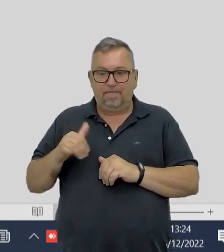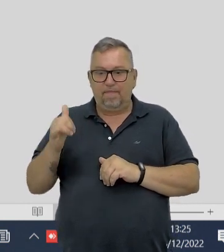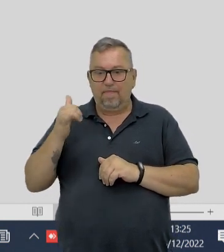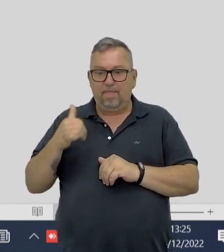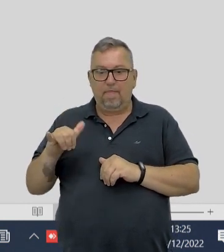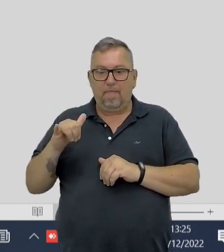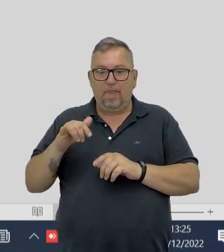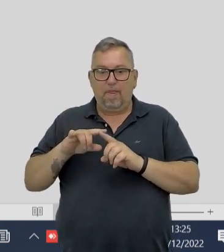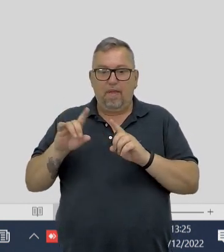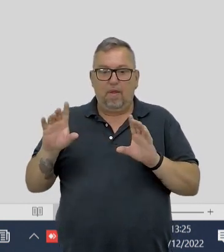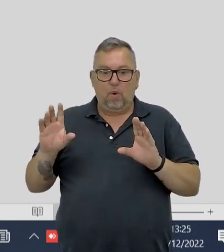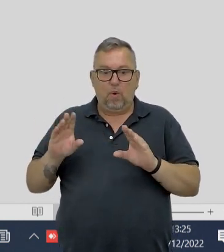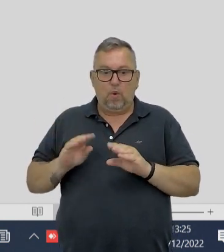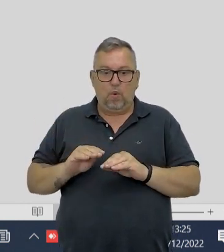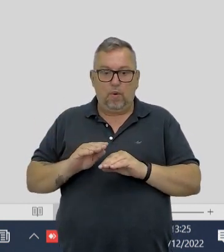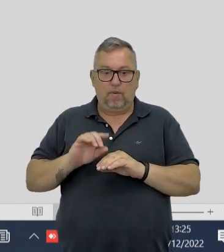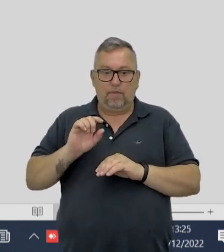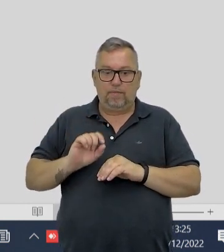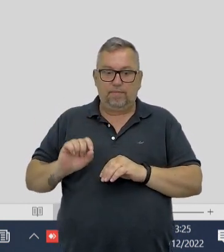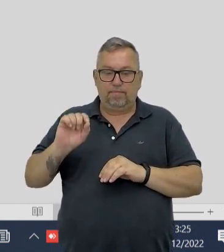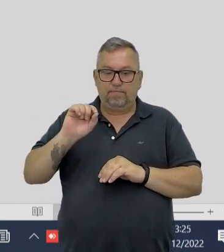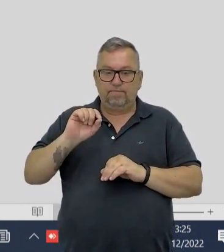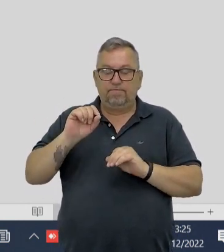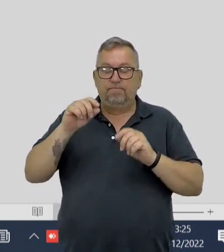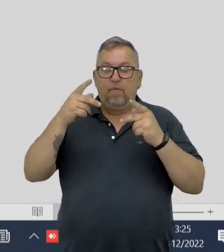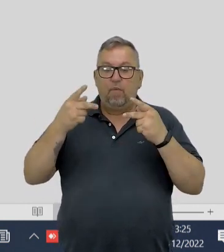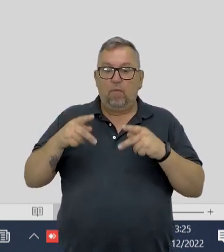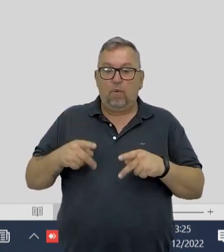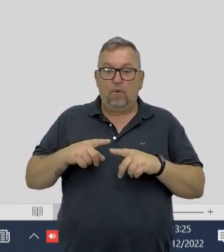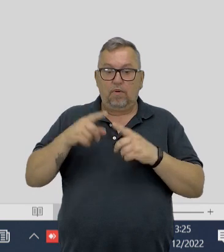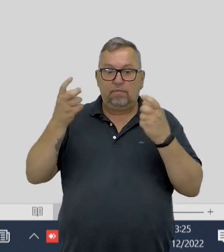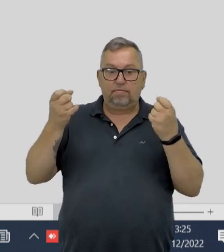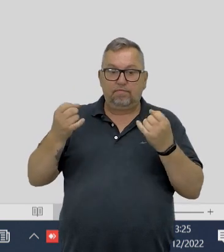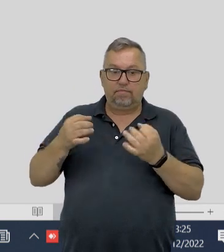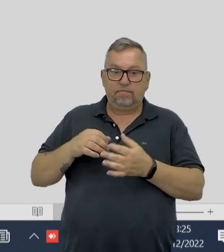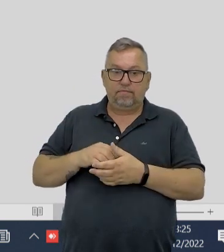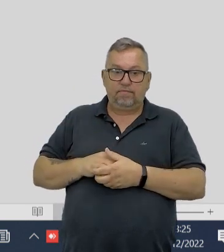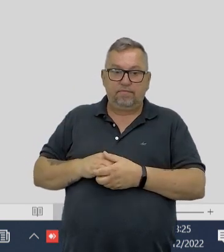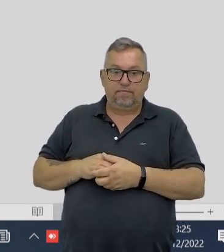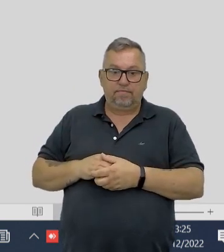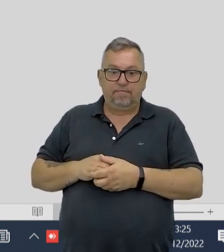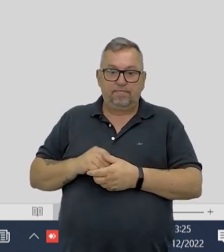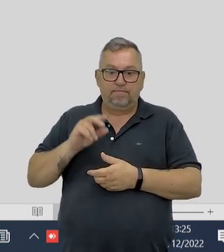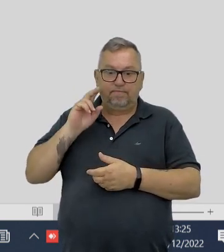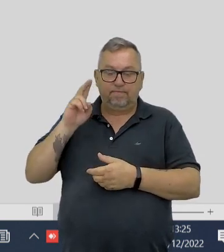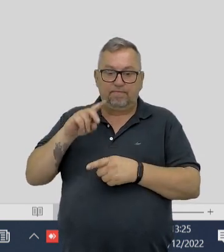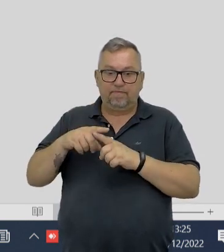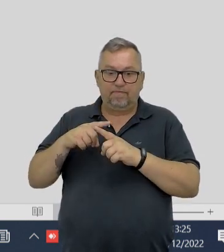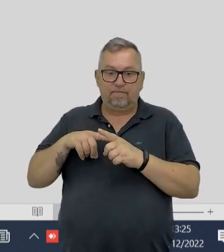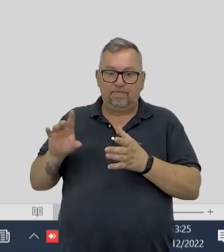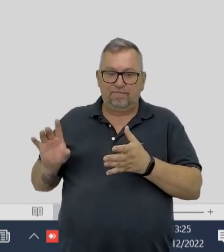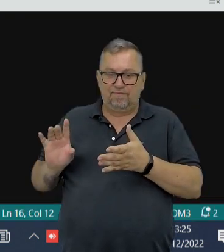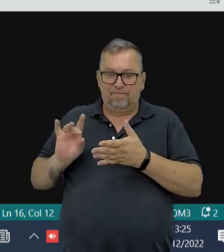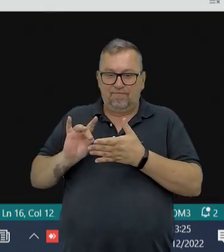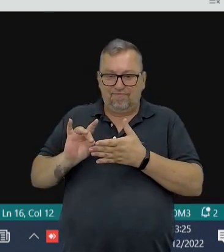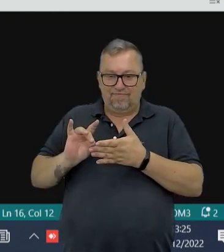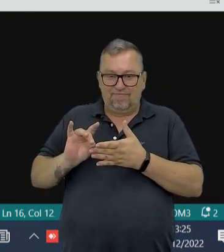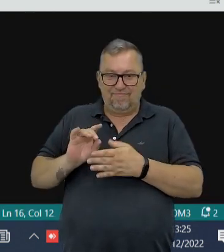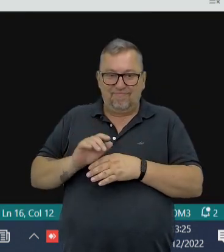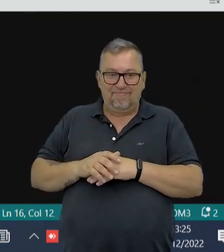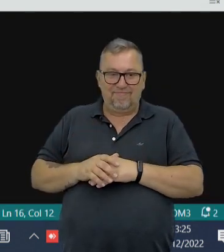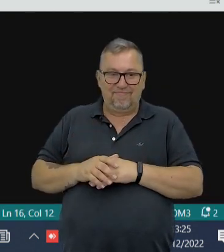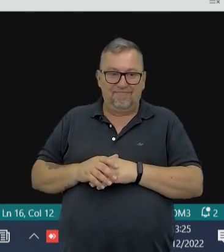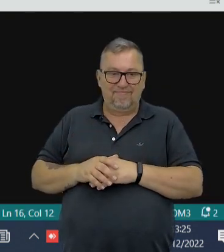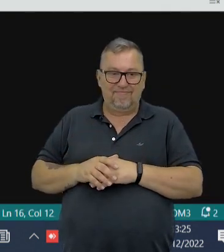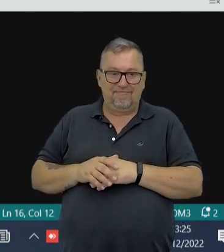ele desliga. Então, o que essa programação está dizendo para a gente? Vamos lá para o Arduino, porque eu colei essa programação lá no